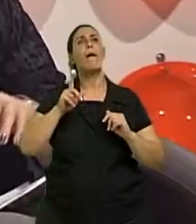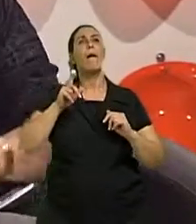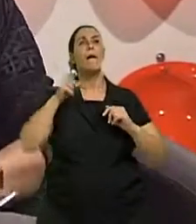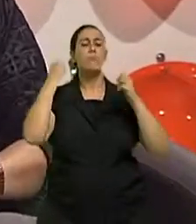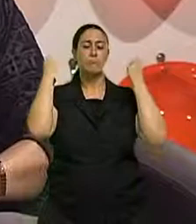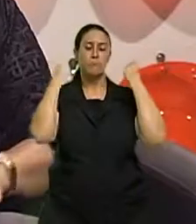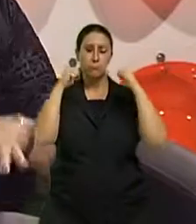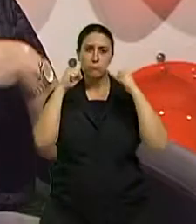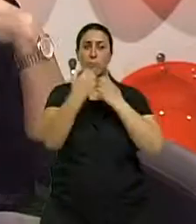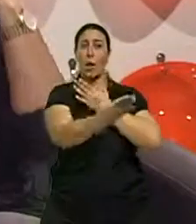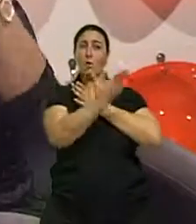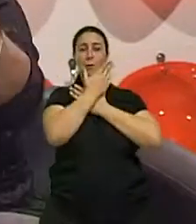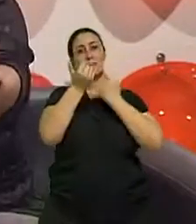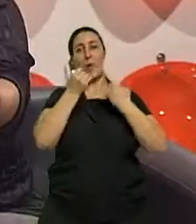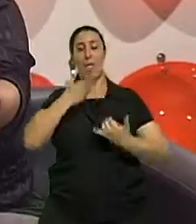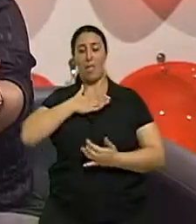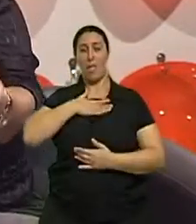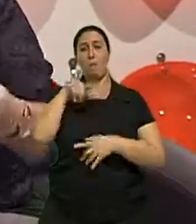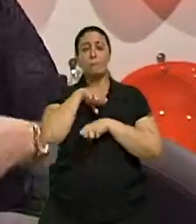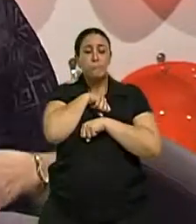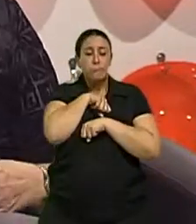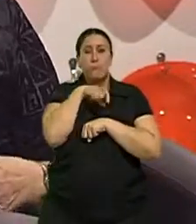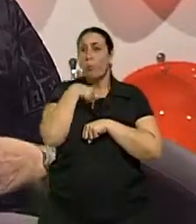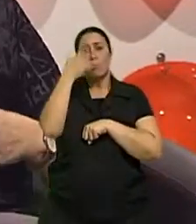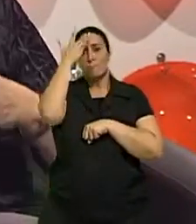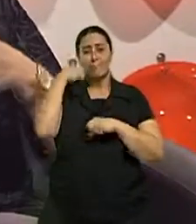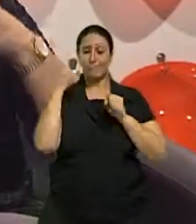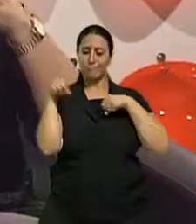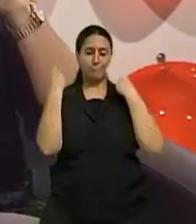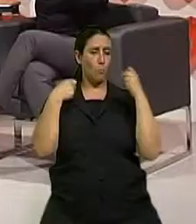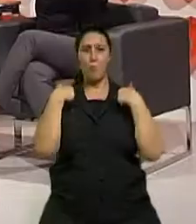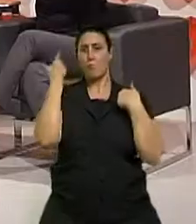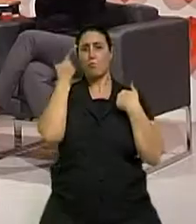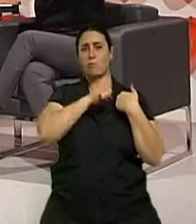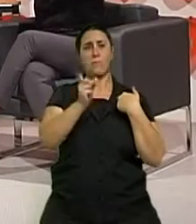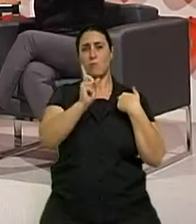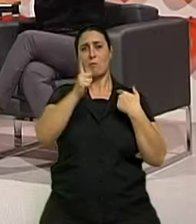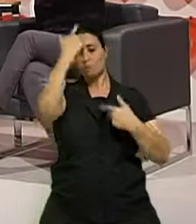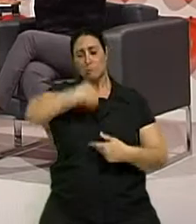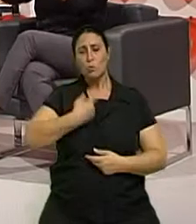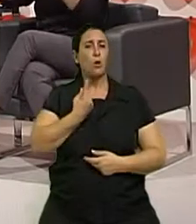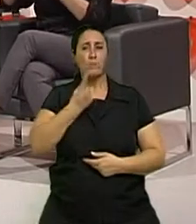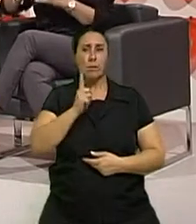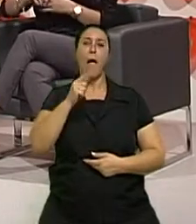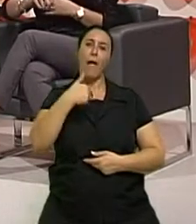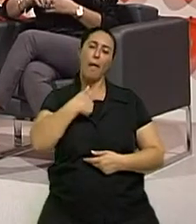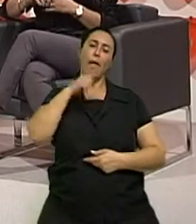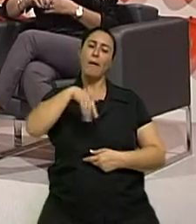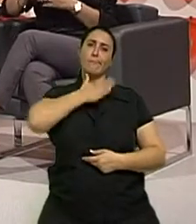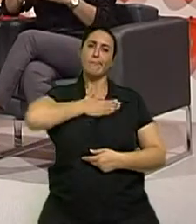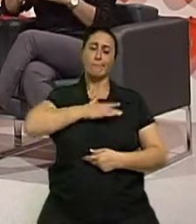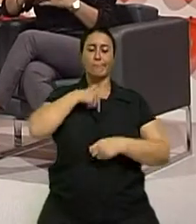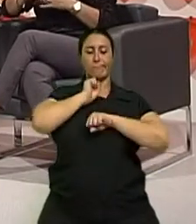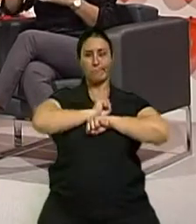Se a pessoa não tem condições dela fazer esse movimento, alguém pega e faz. Isso é passiva. Ela